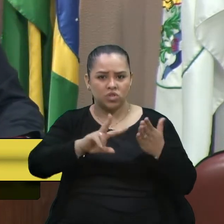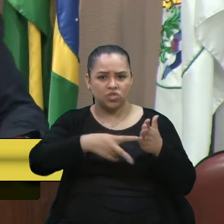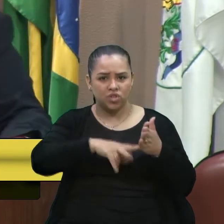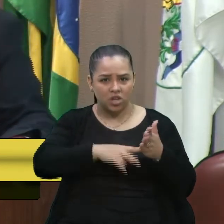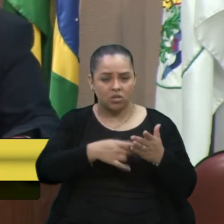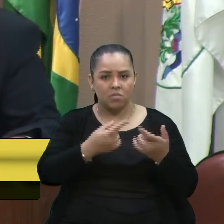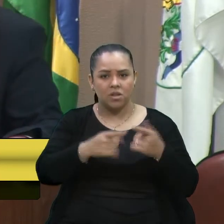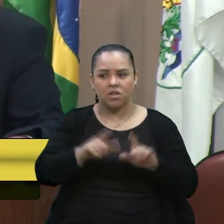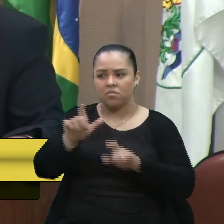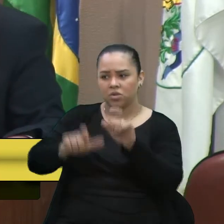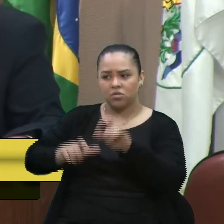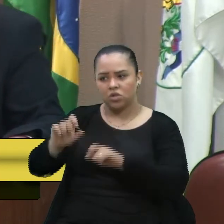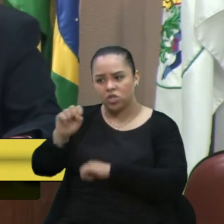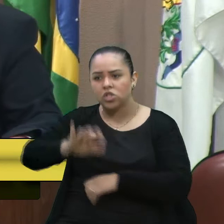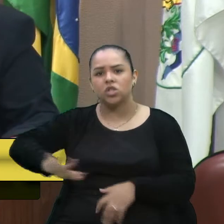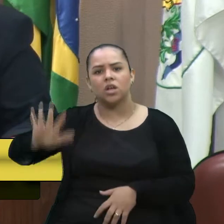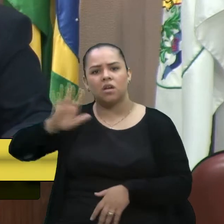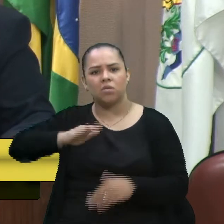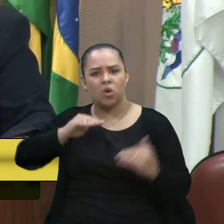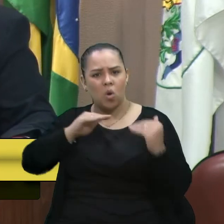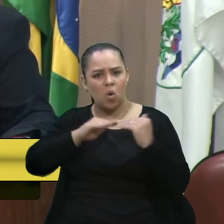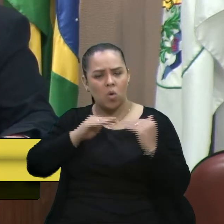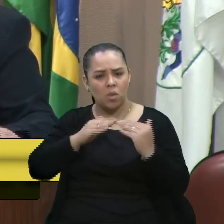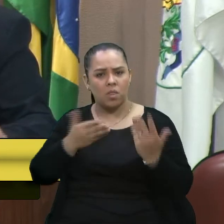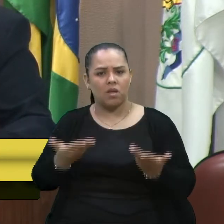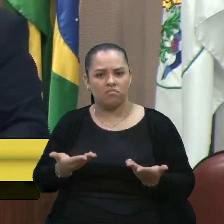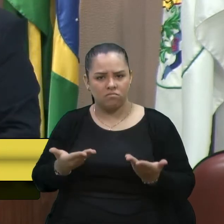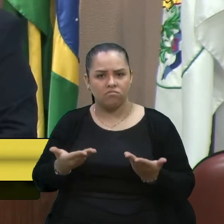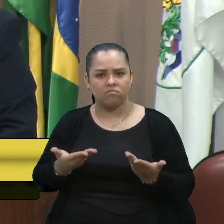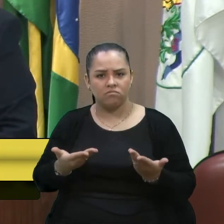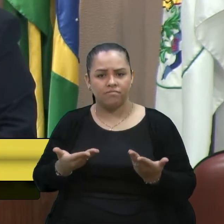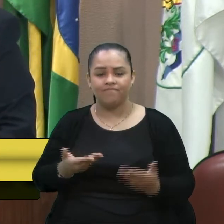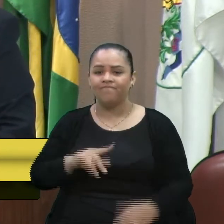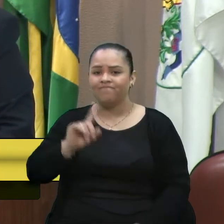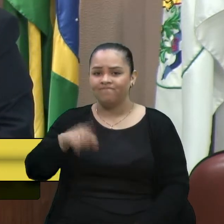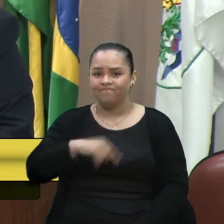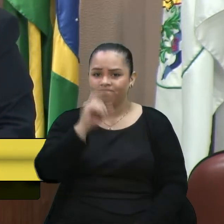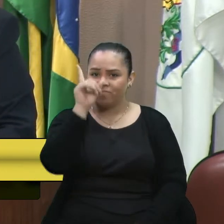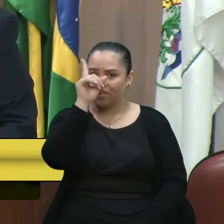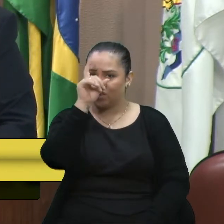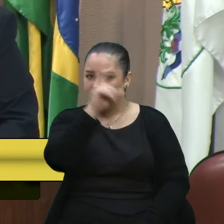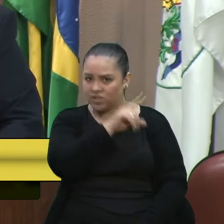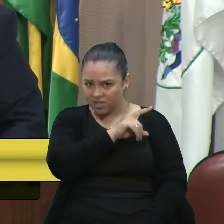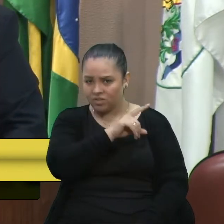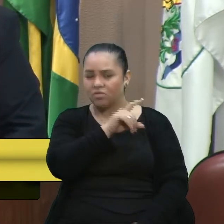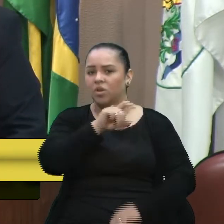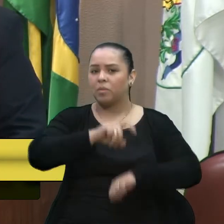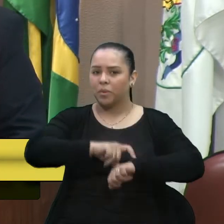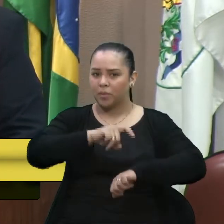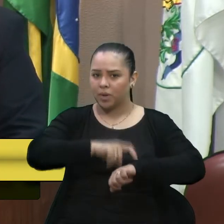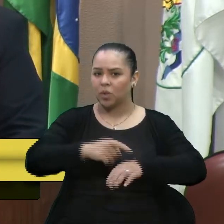aqueles que concordaram com... Então, assim, é bem... fica difícil, neste momento,